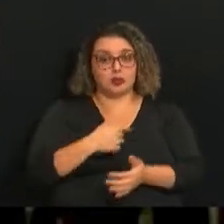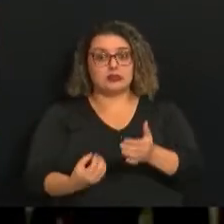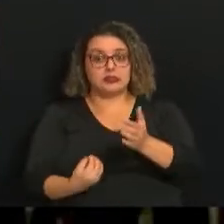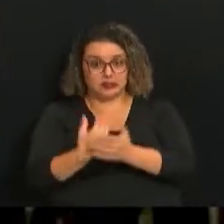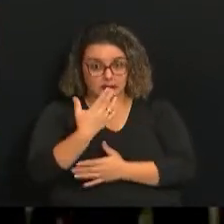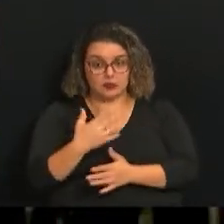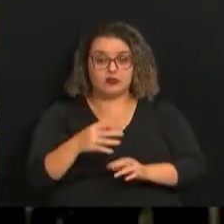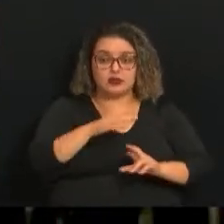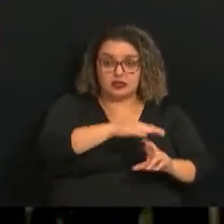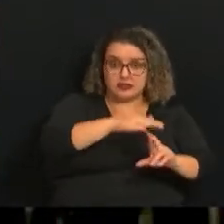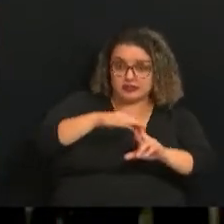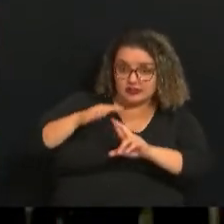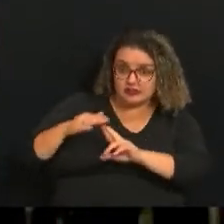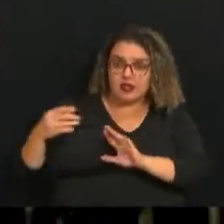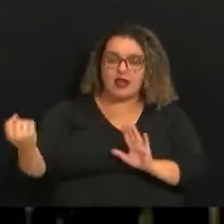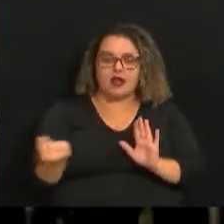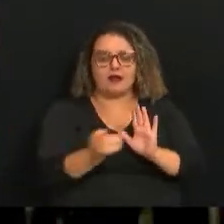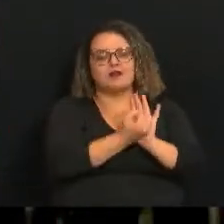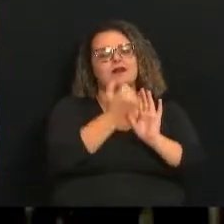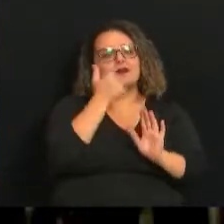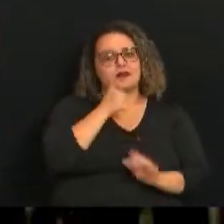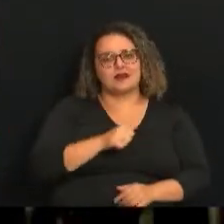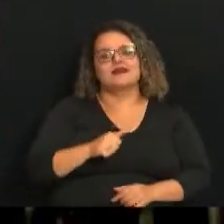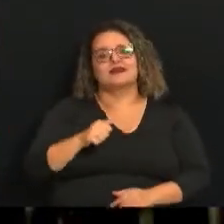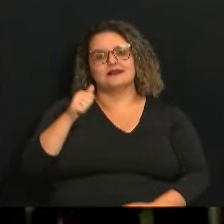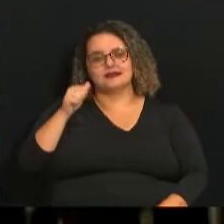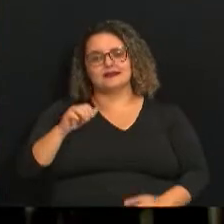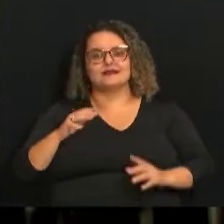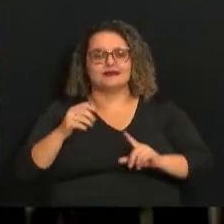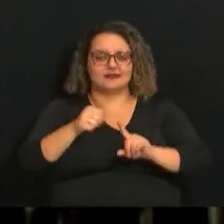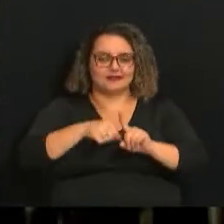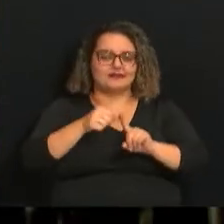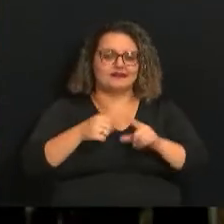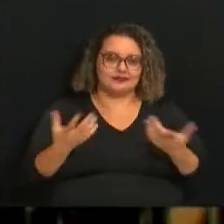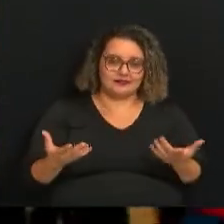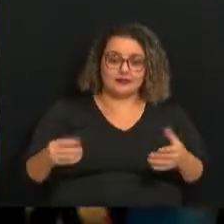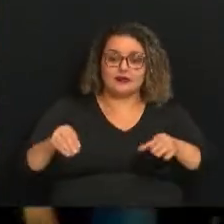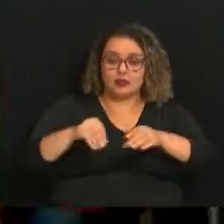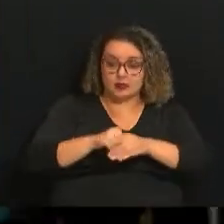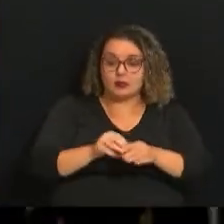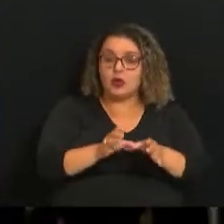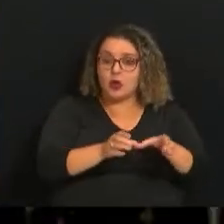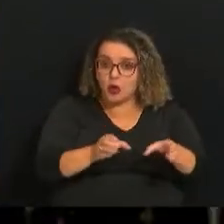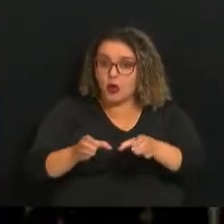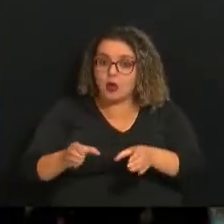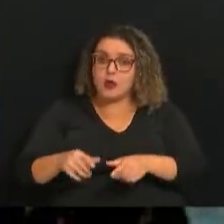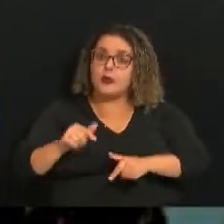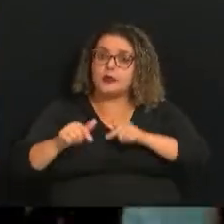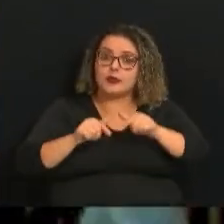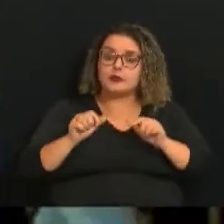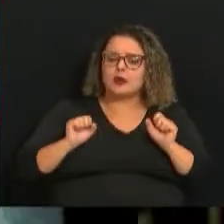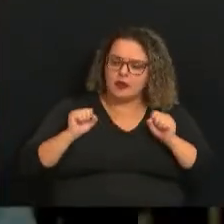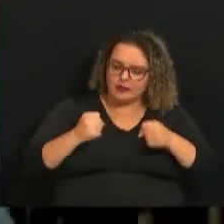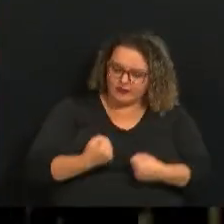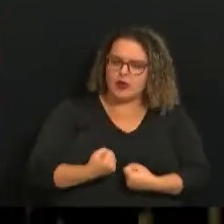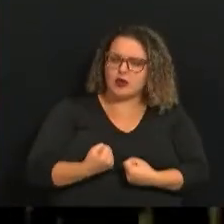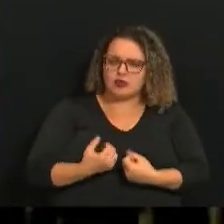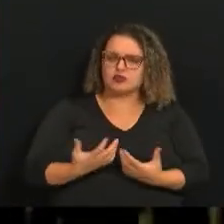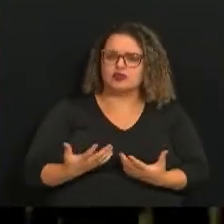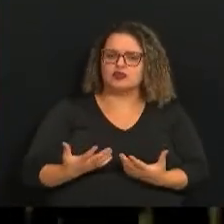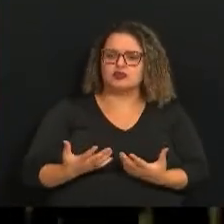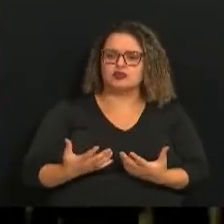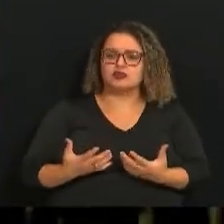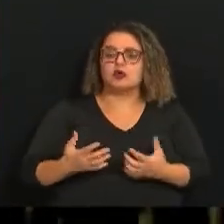para ser um marco no mês das mulheres, porque este mês, dentro da coordenadoria, nós queremos trabalhar muito forte a questão da